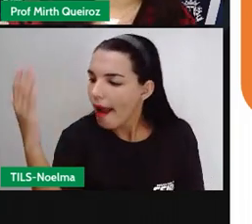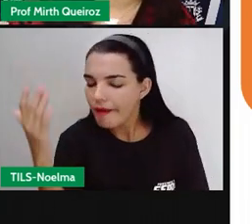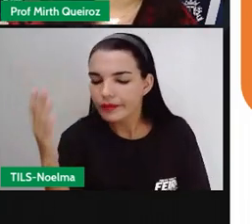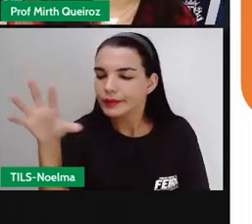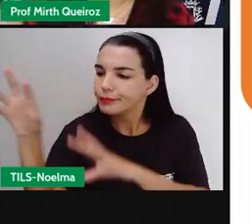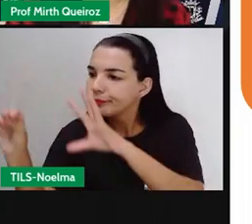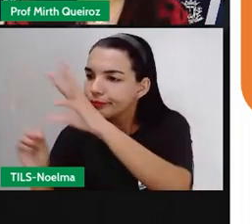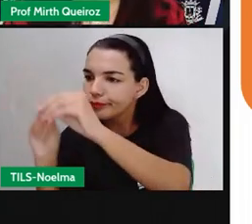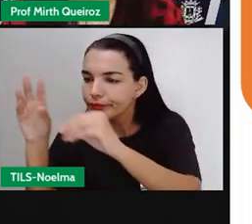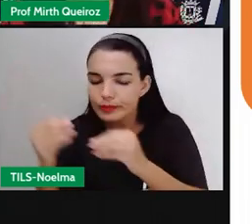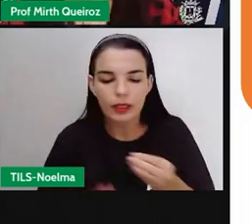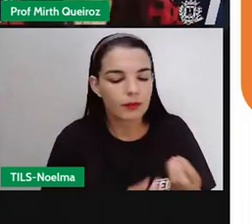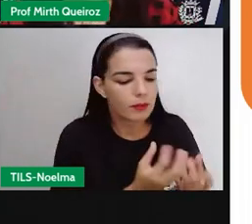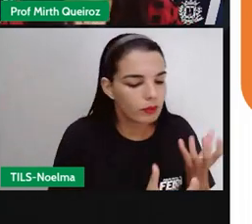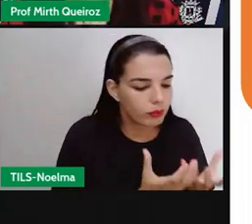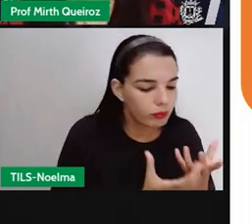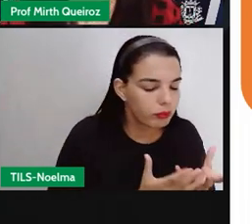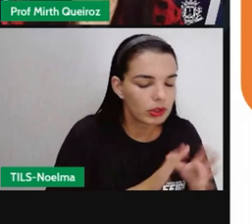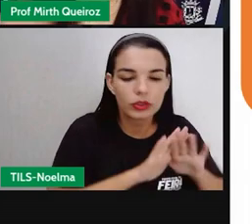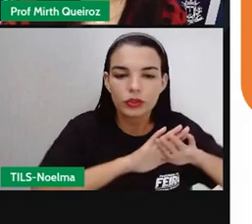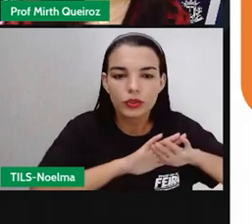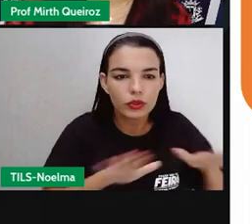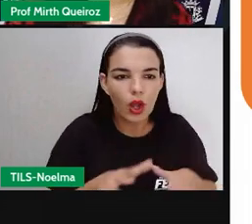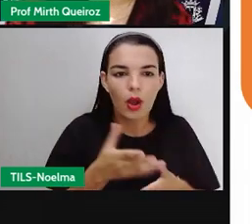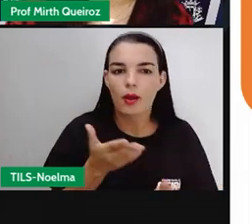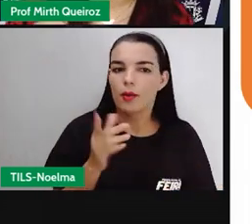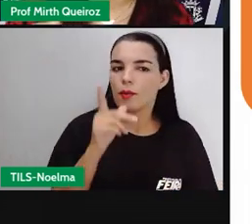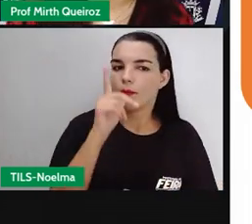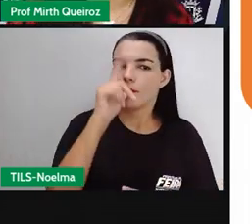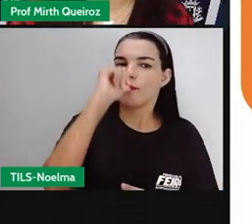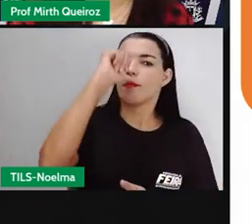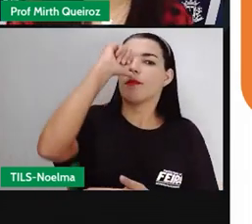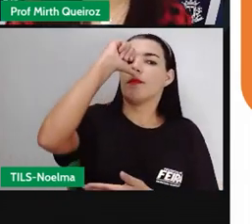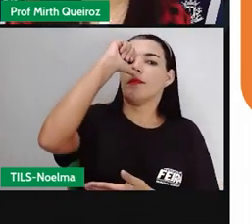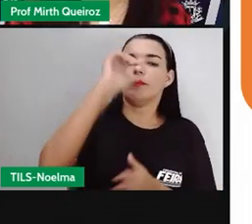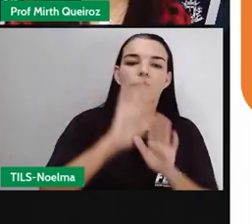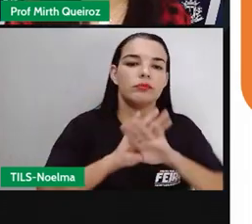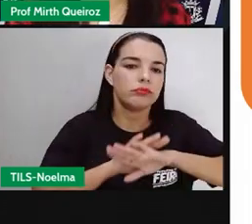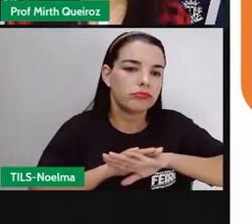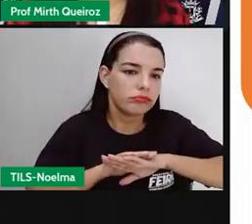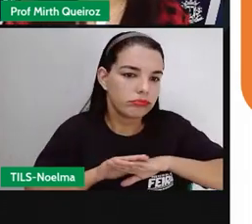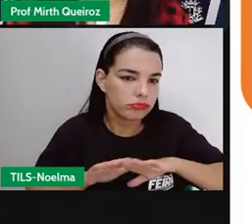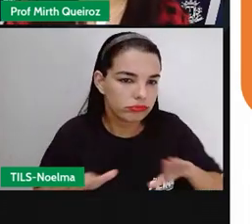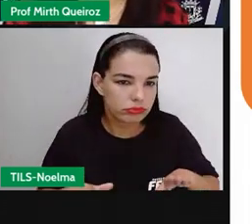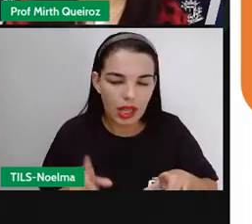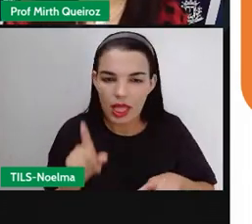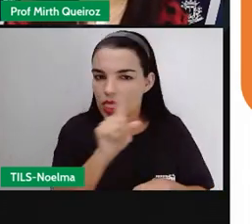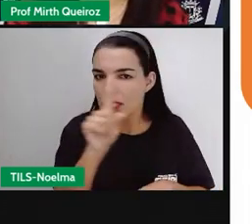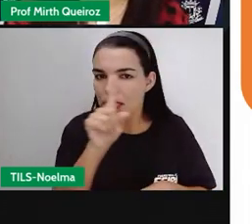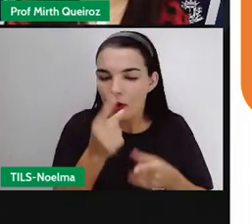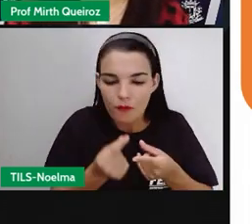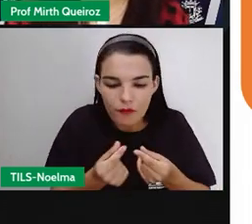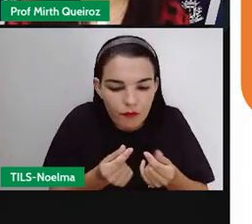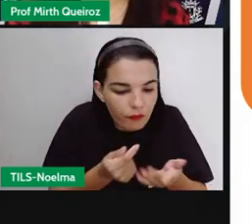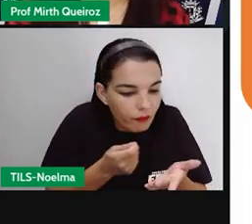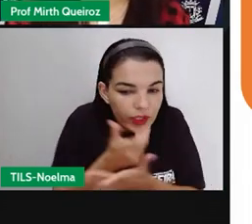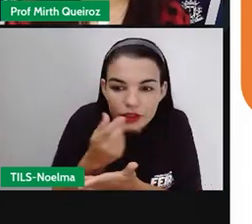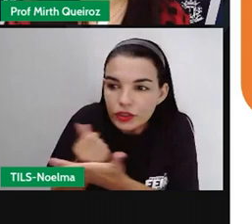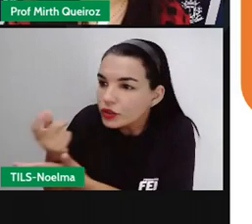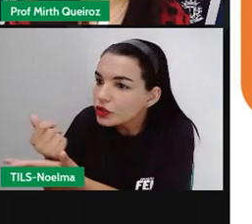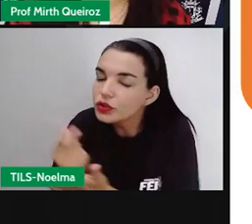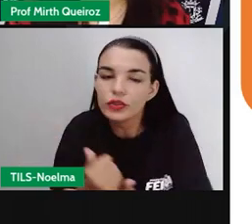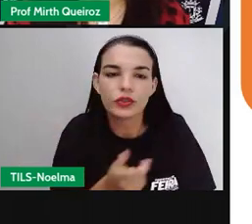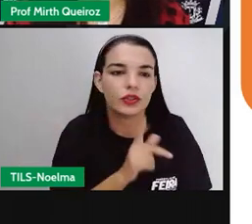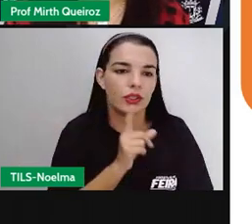retirava, torrava o café, né, para se produzir o pozinho, que é o que a gente faz, o café